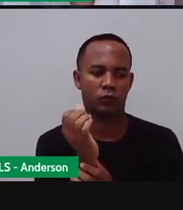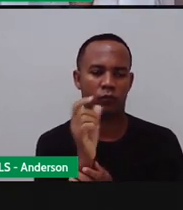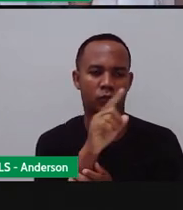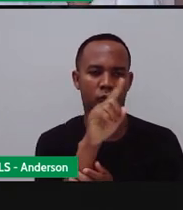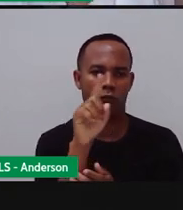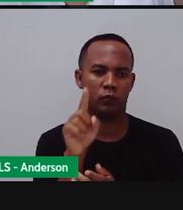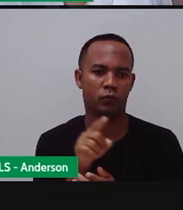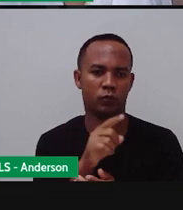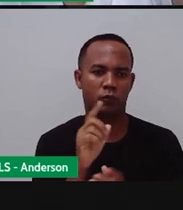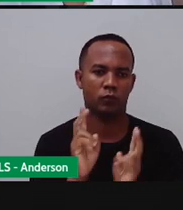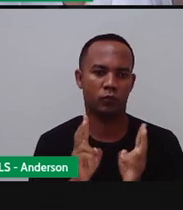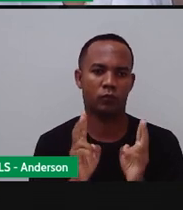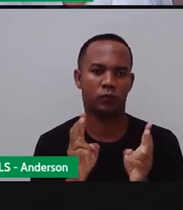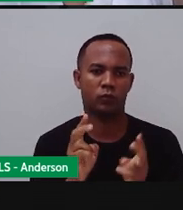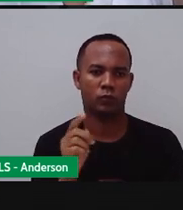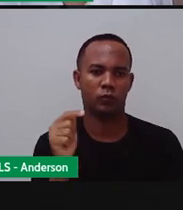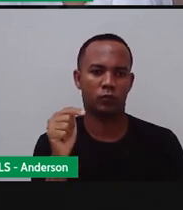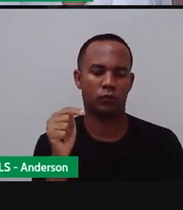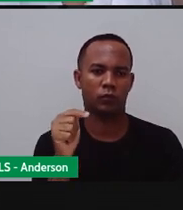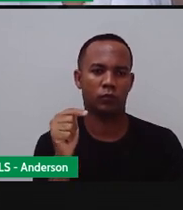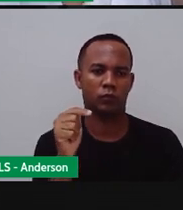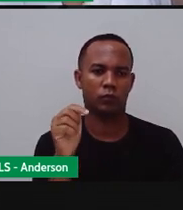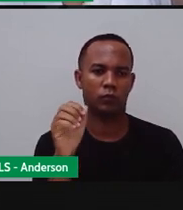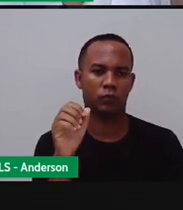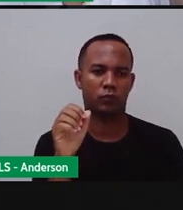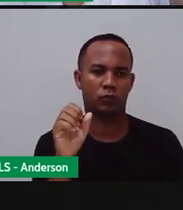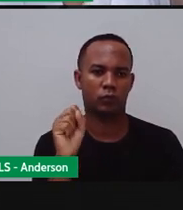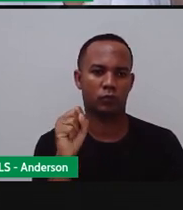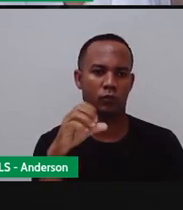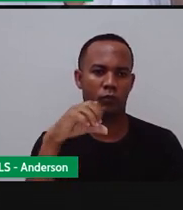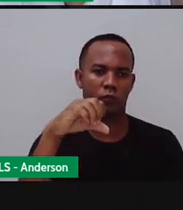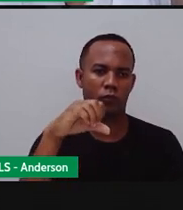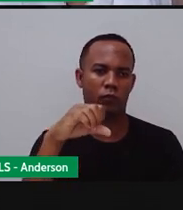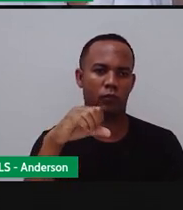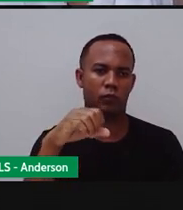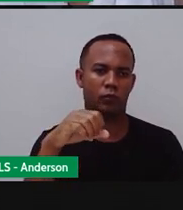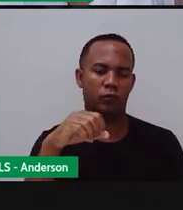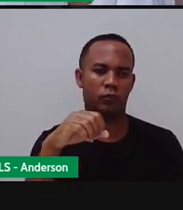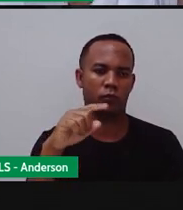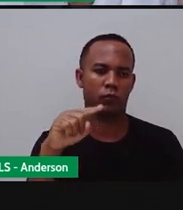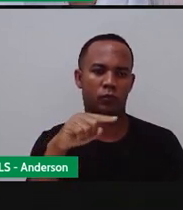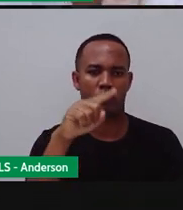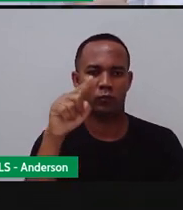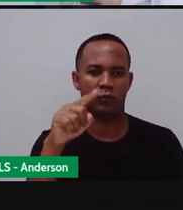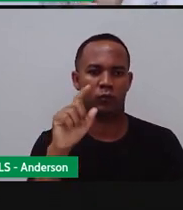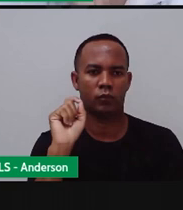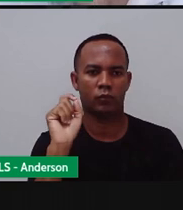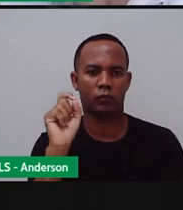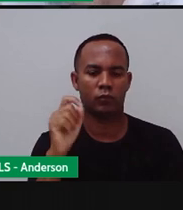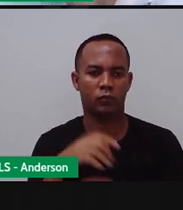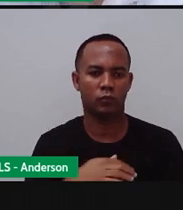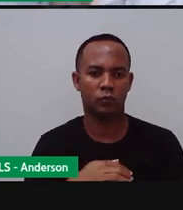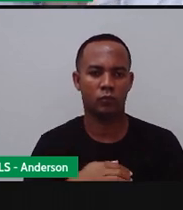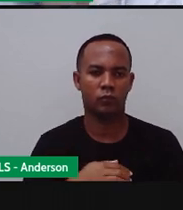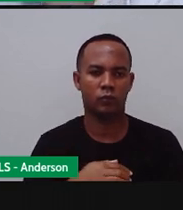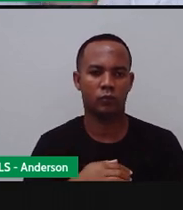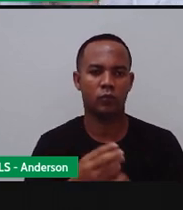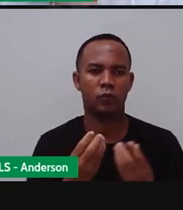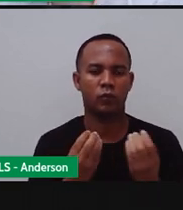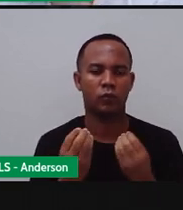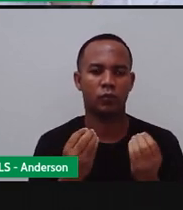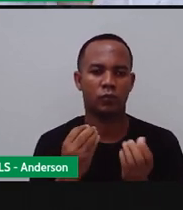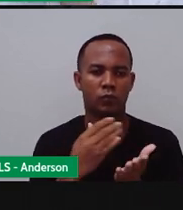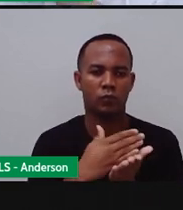ela continua. Sete, oito, nove, dez, onze. Então, o que foi que a Pro fez aqui? Ela